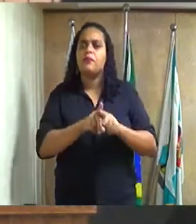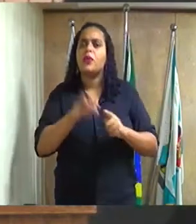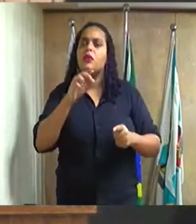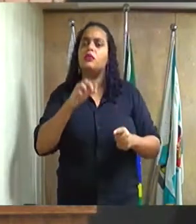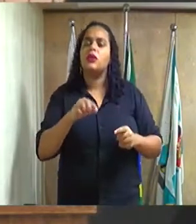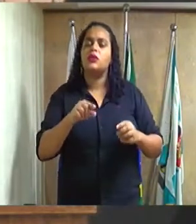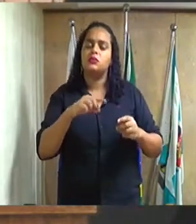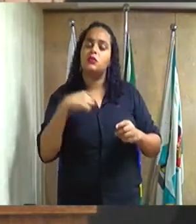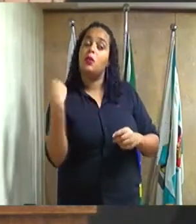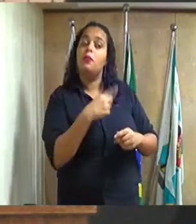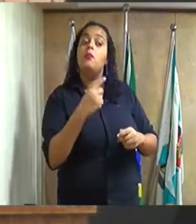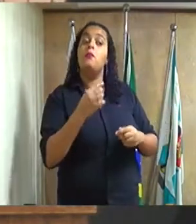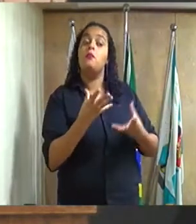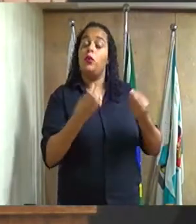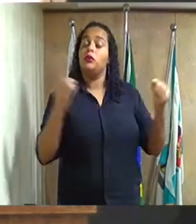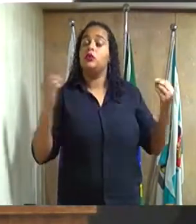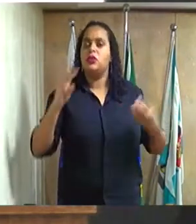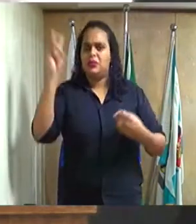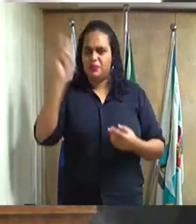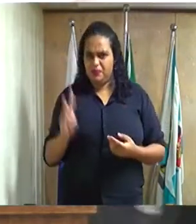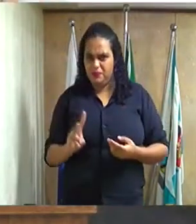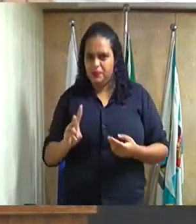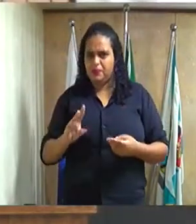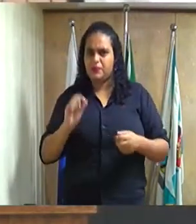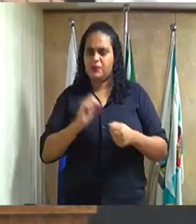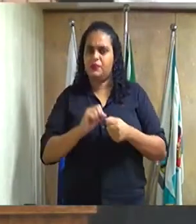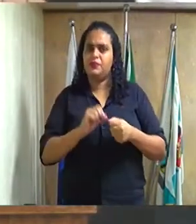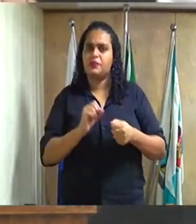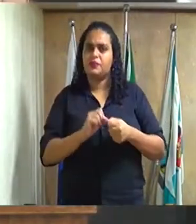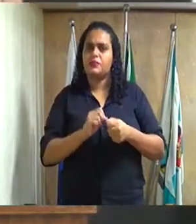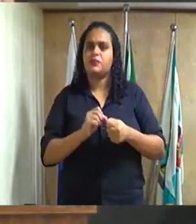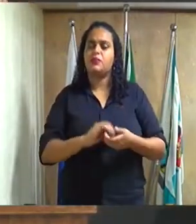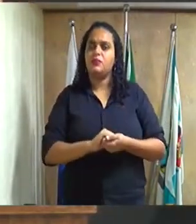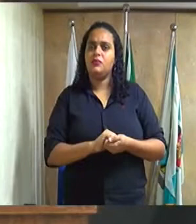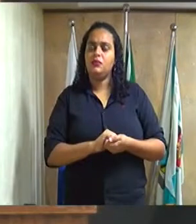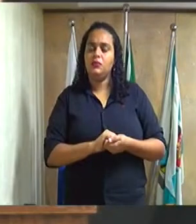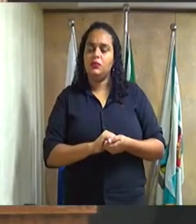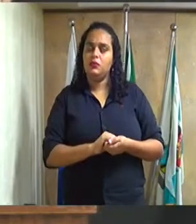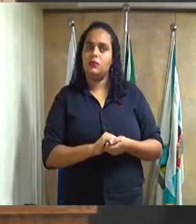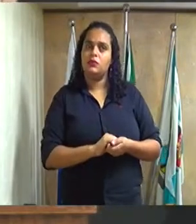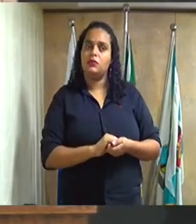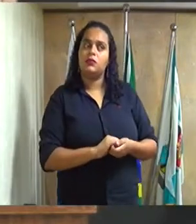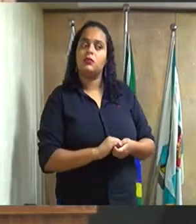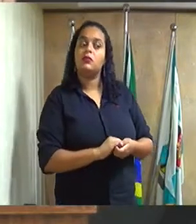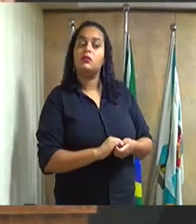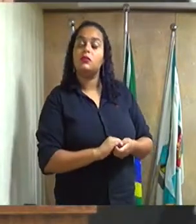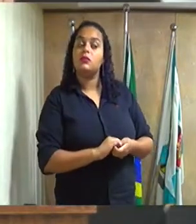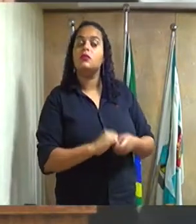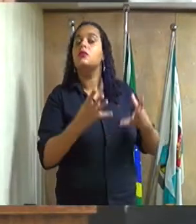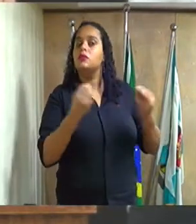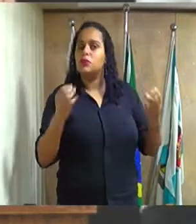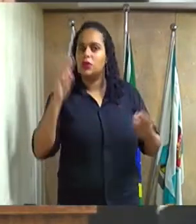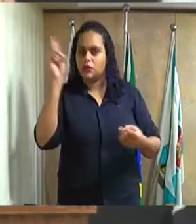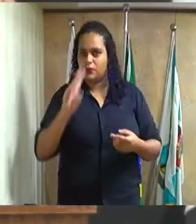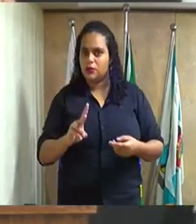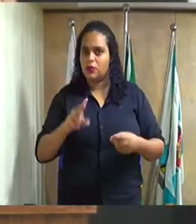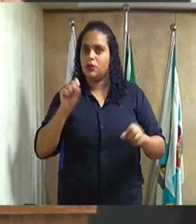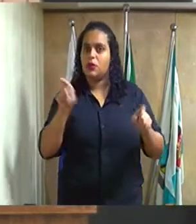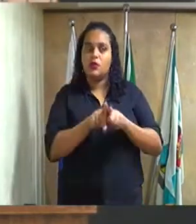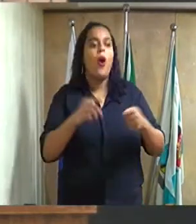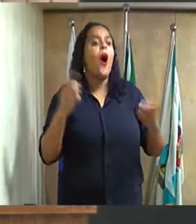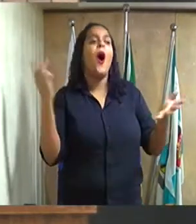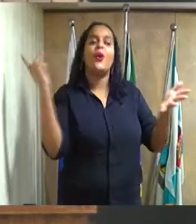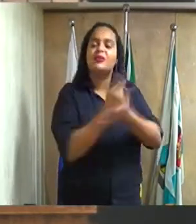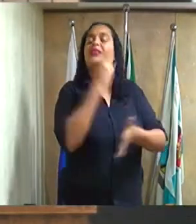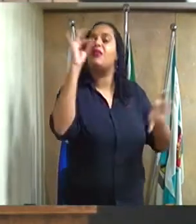porque muitas das vezes, algumas dessas denúncias, elas, muitas das vezes, não batem com a verdade.